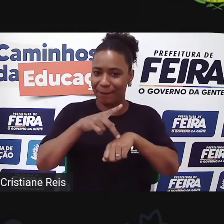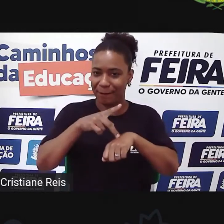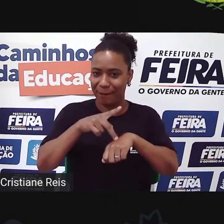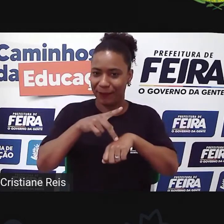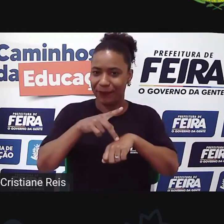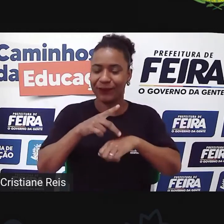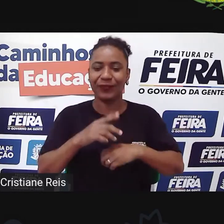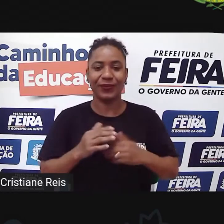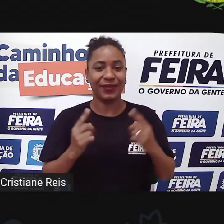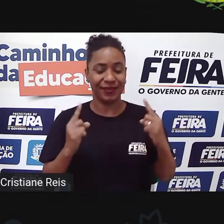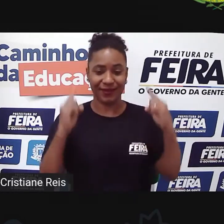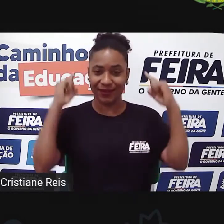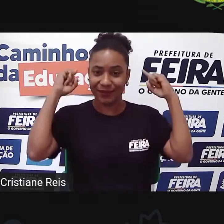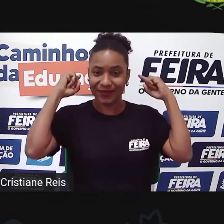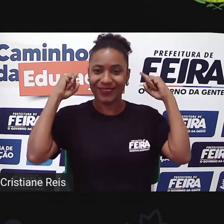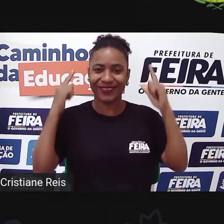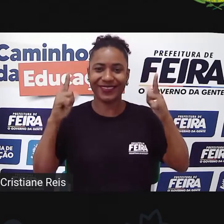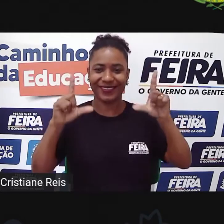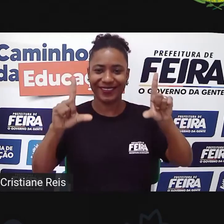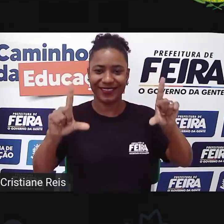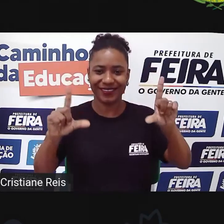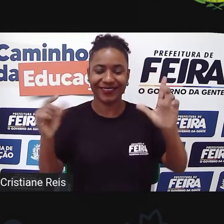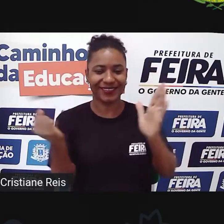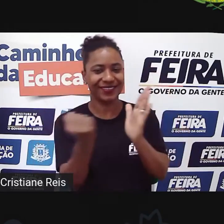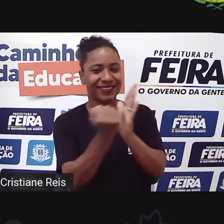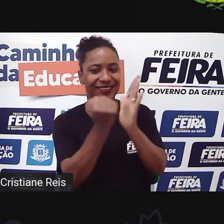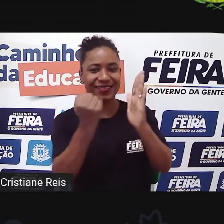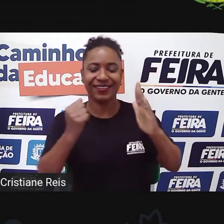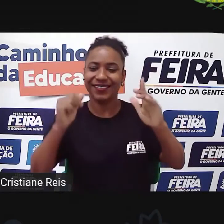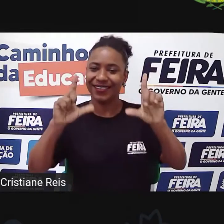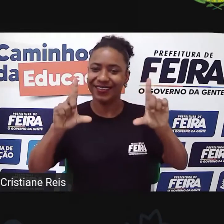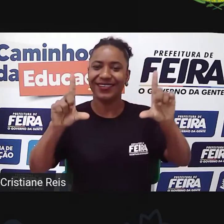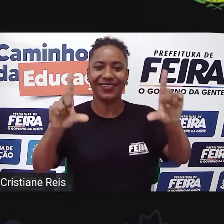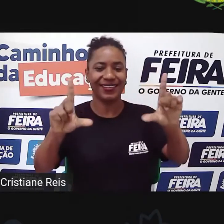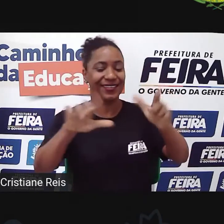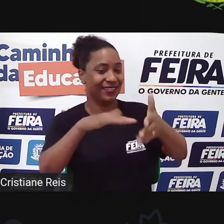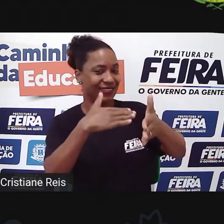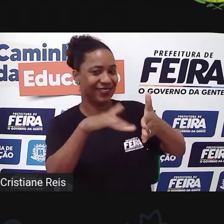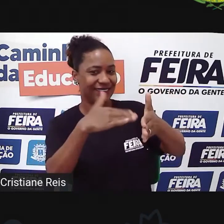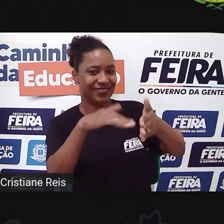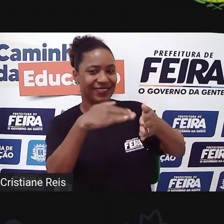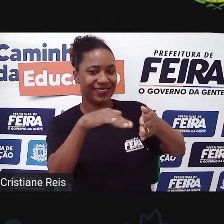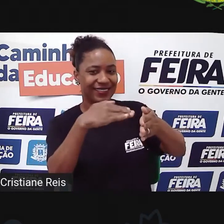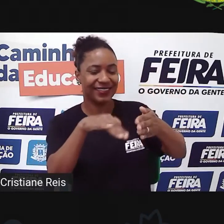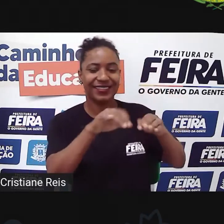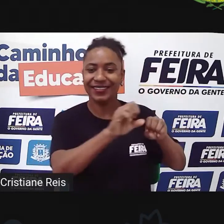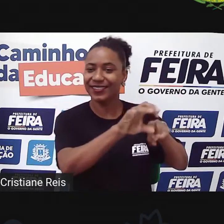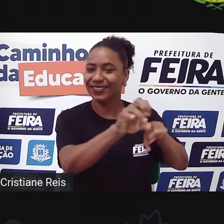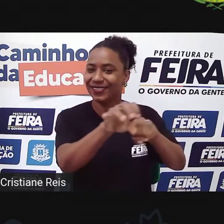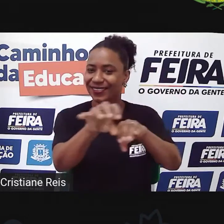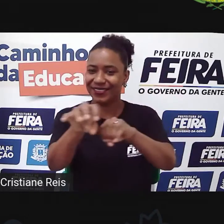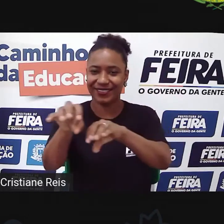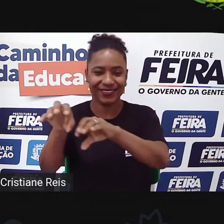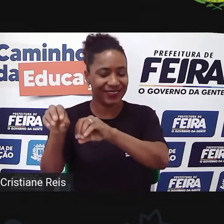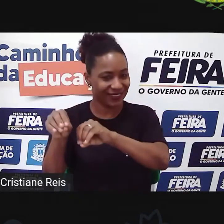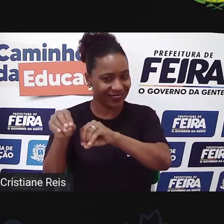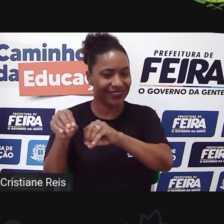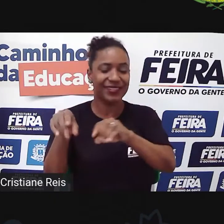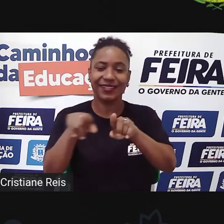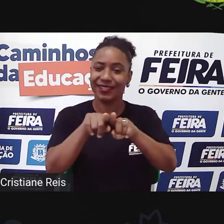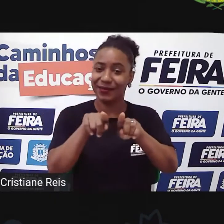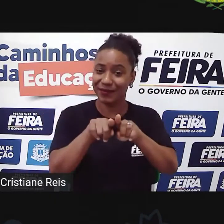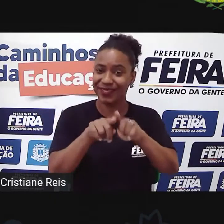Na parte de trás do vídeo, vocês podem visualizar um painel com logomarcas da Secretaria de Educação e da